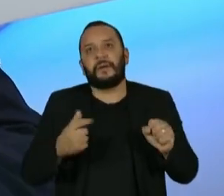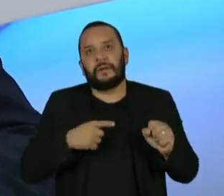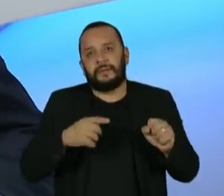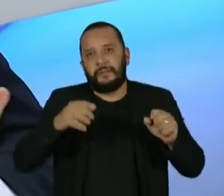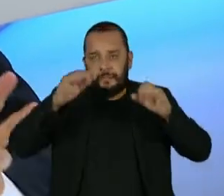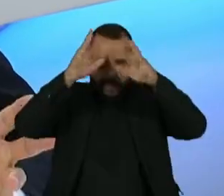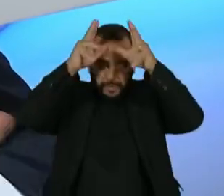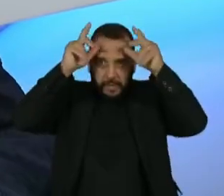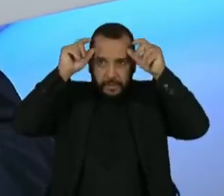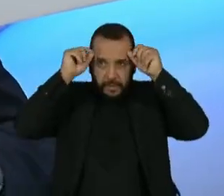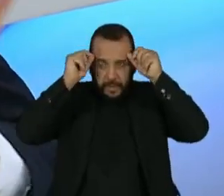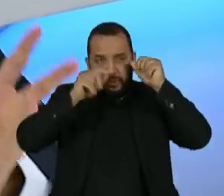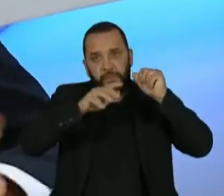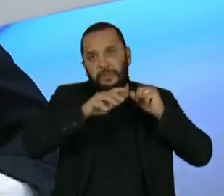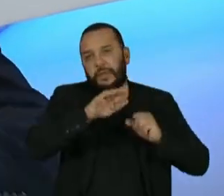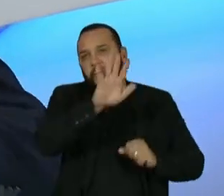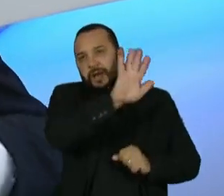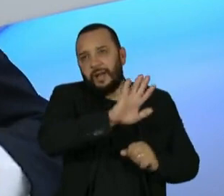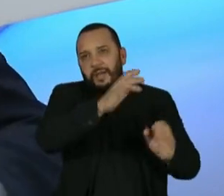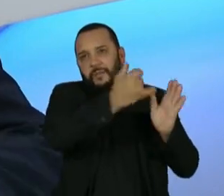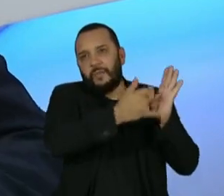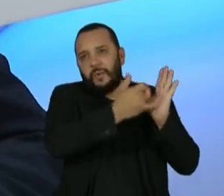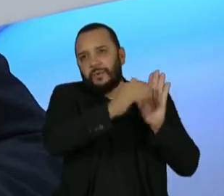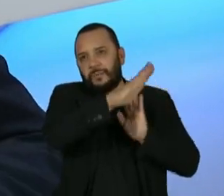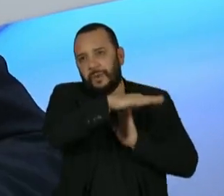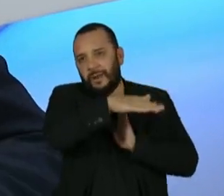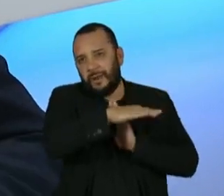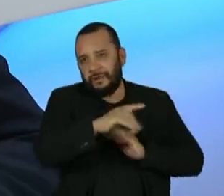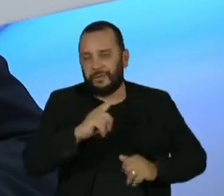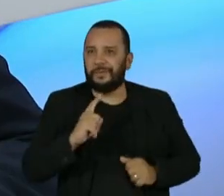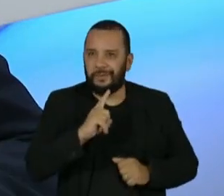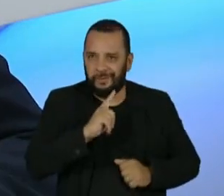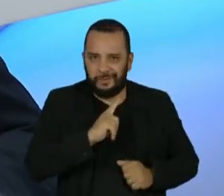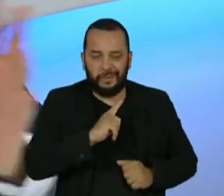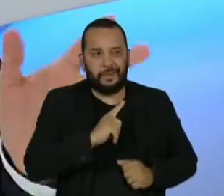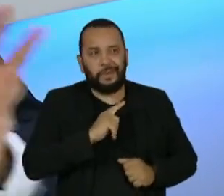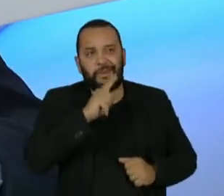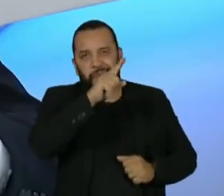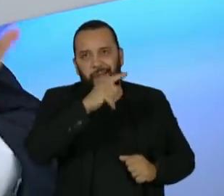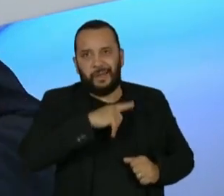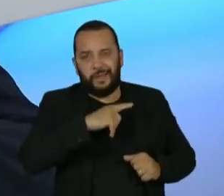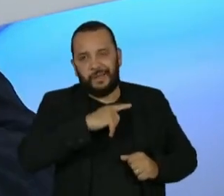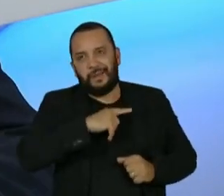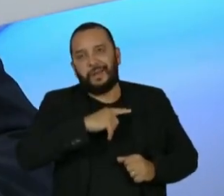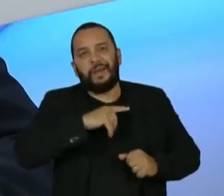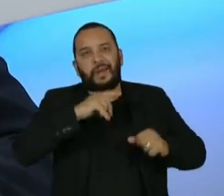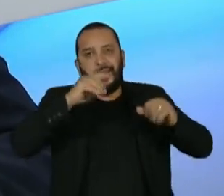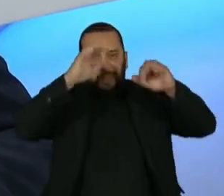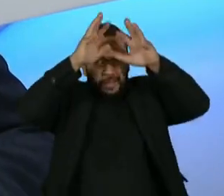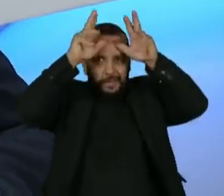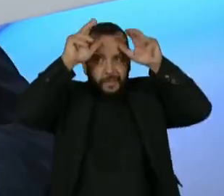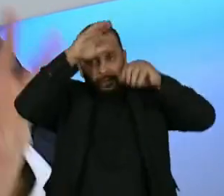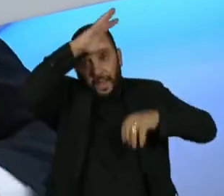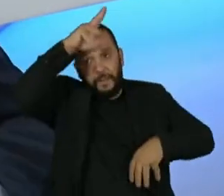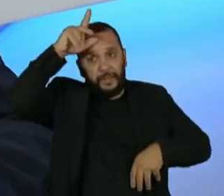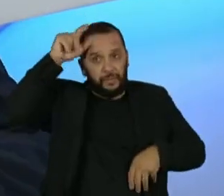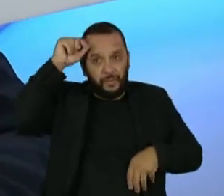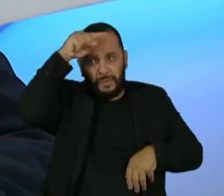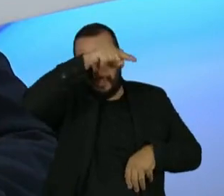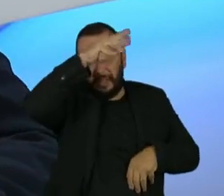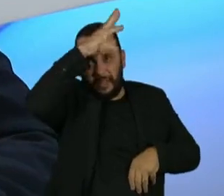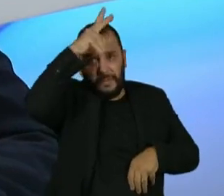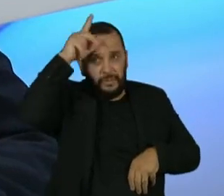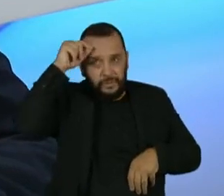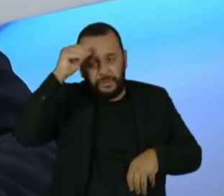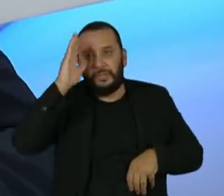com unhas e dentes por praticamente toda a gama política do Amazonas, da extrema esquerda, da extrema direita, todo mundo